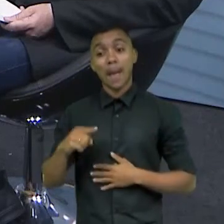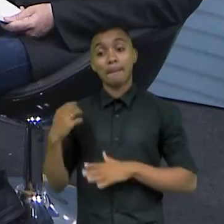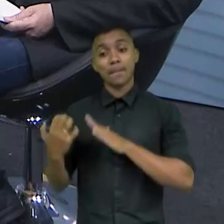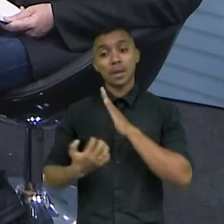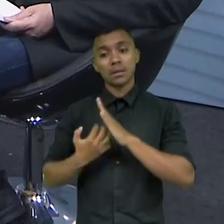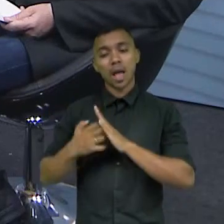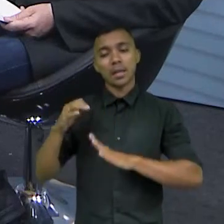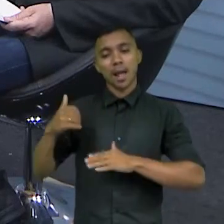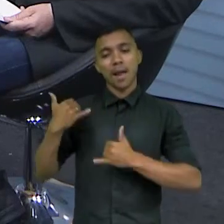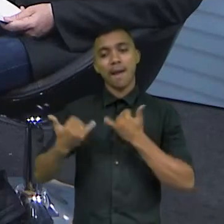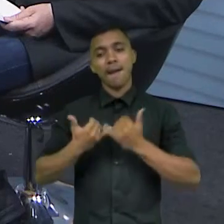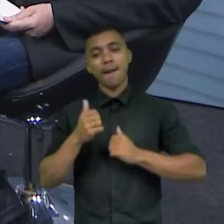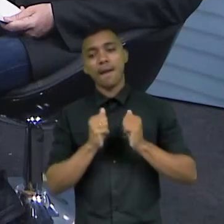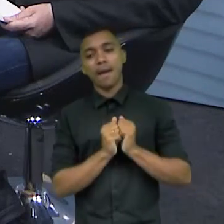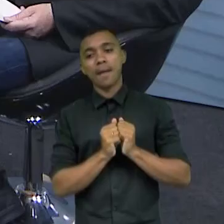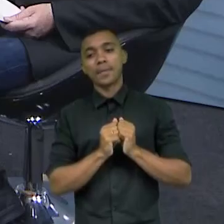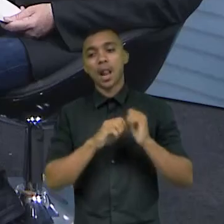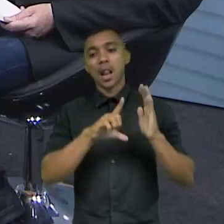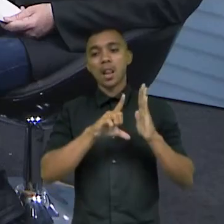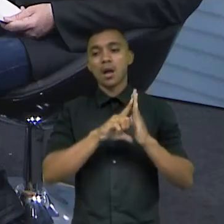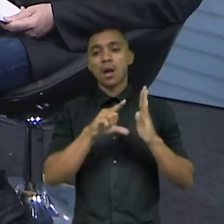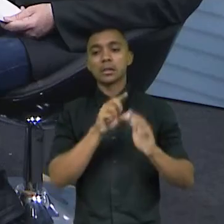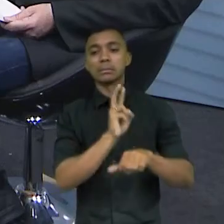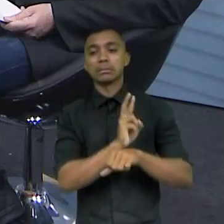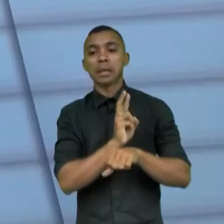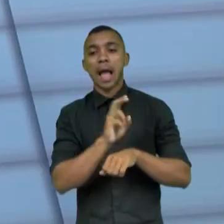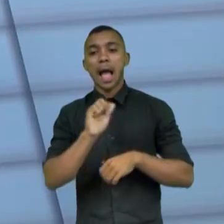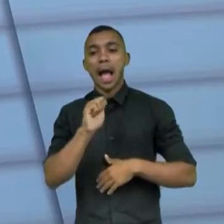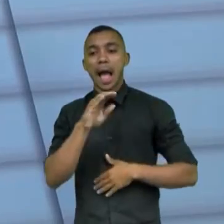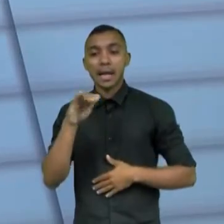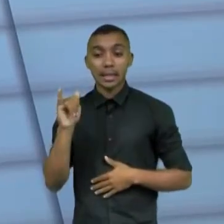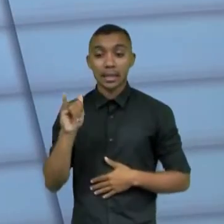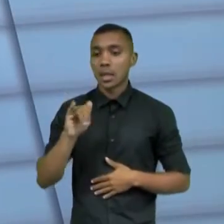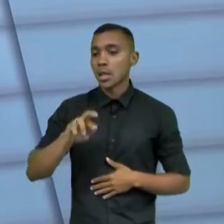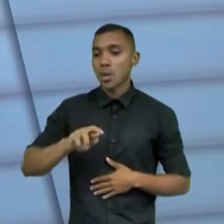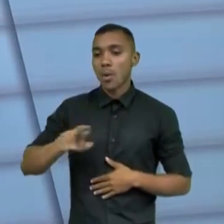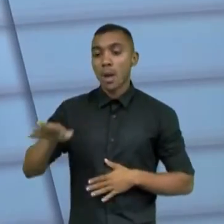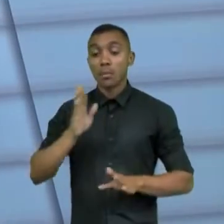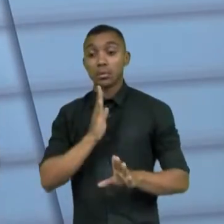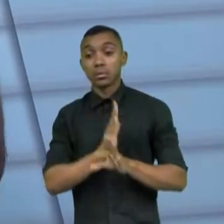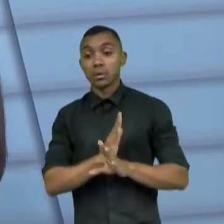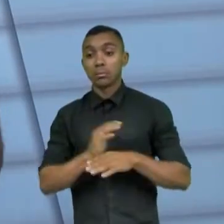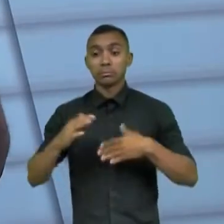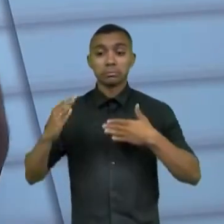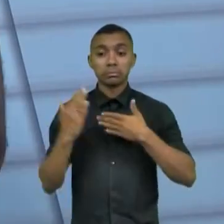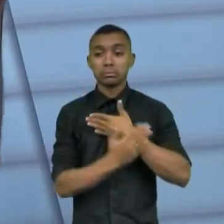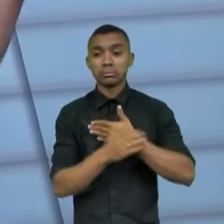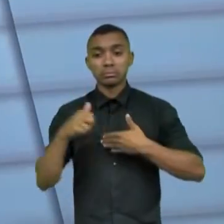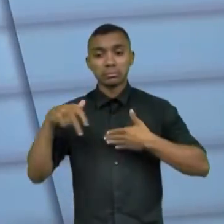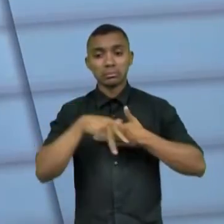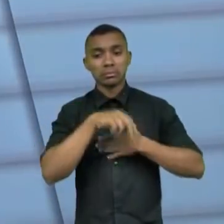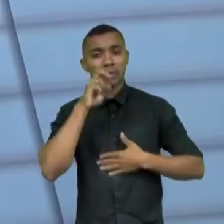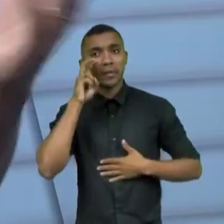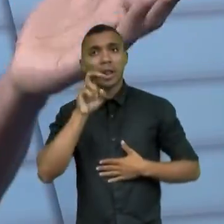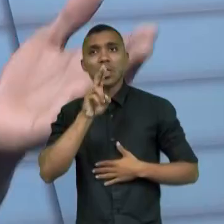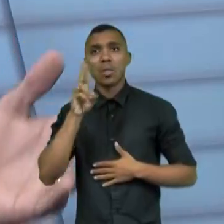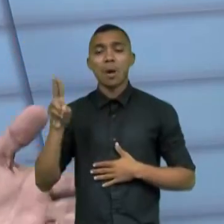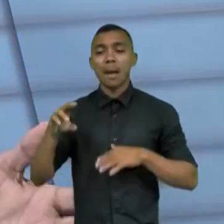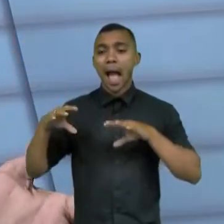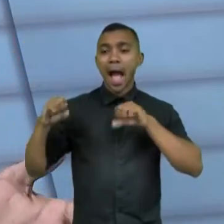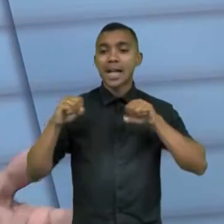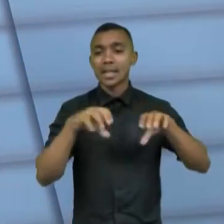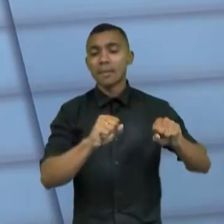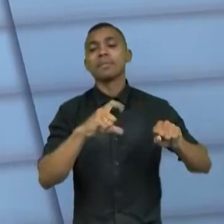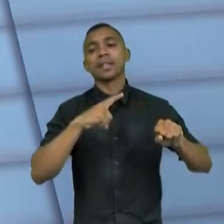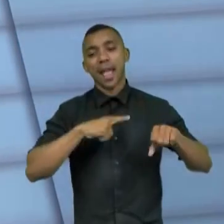brincar e dizer para as pessoas que a Imagine parece uma loja de açaí, mas, na verdade, não é. Você passa na frente, você vê, tem o nome açaí, tem uma placa. Lá dentro, por acaso,